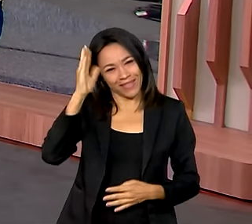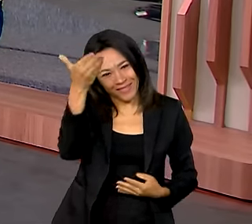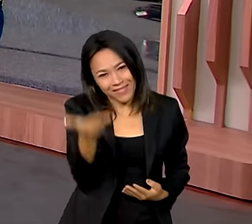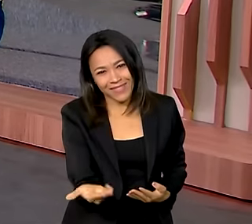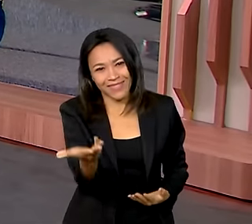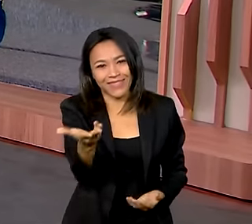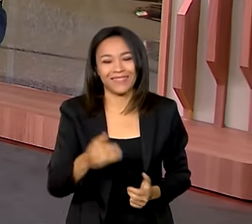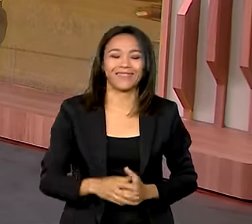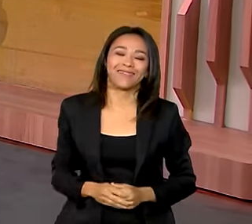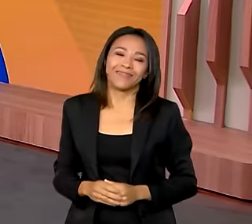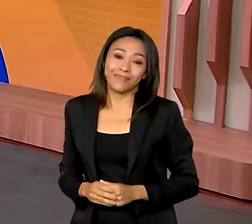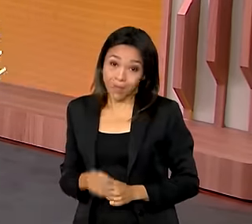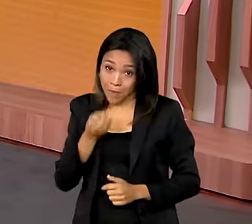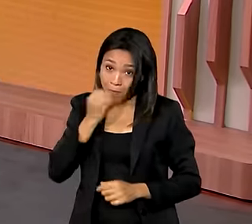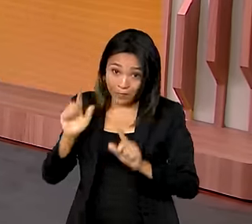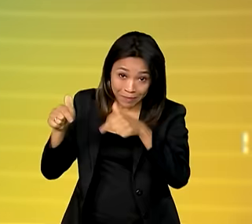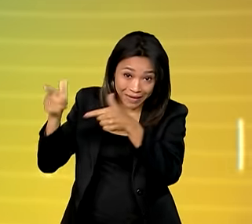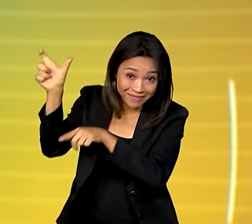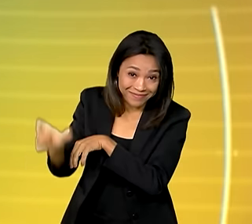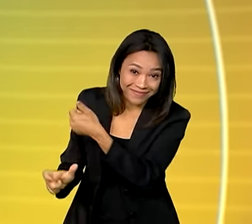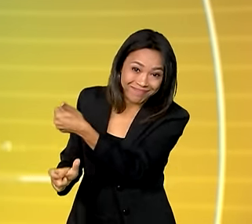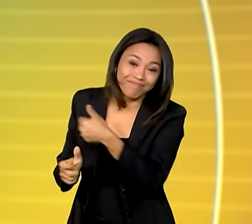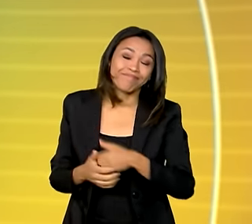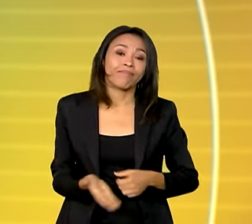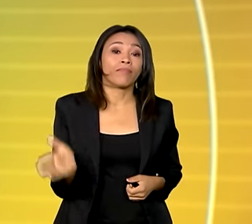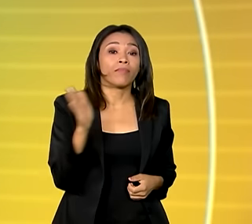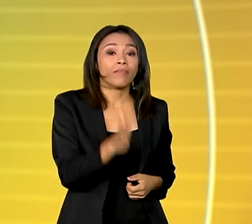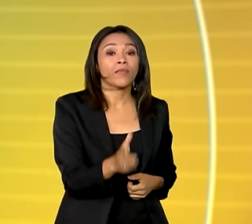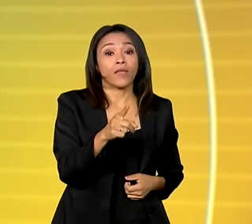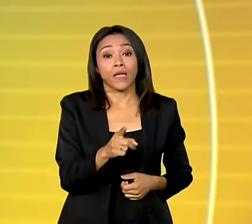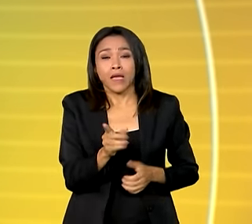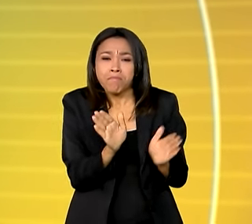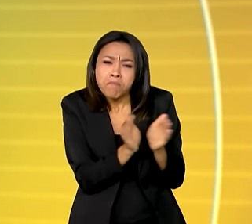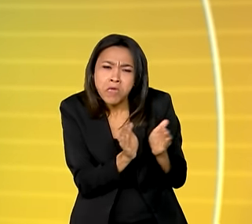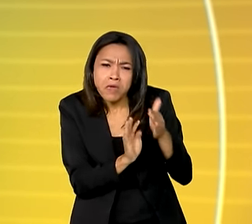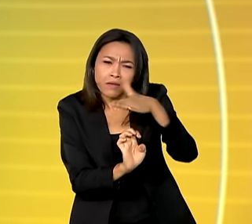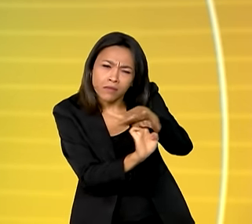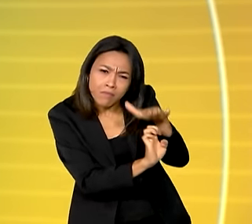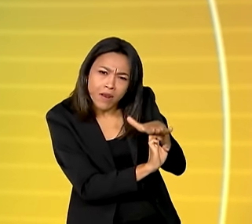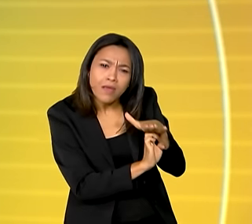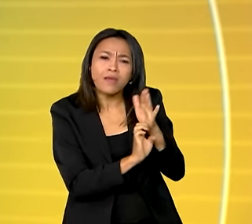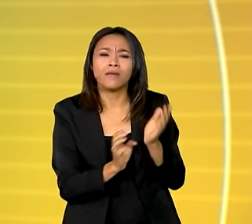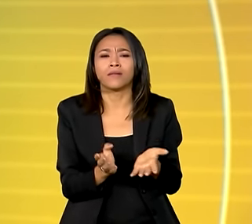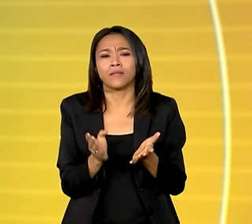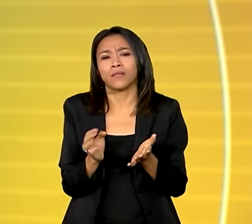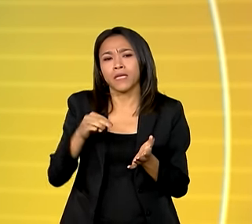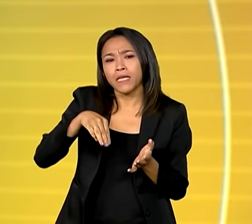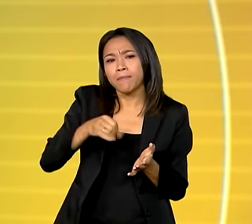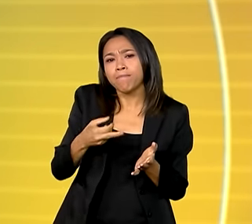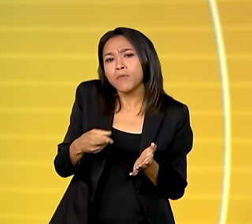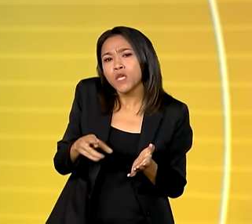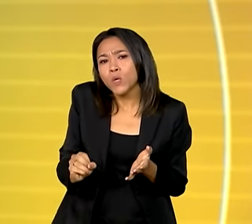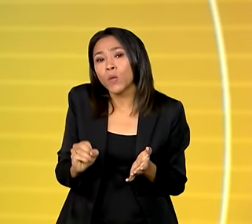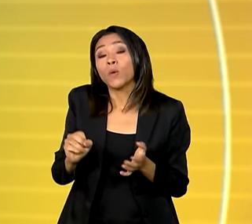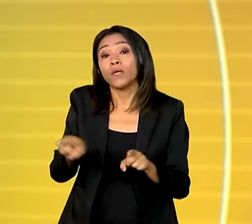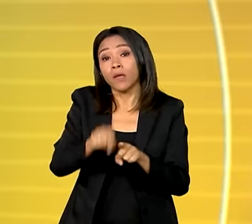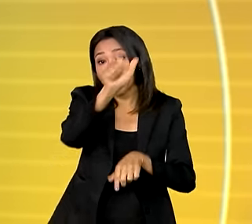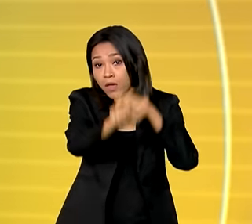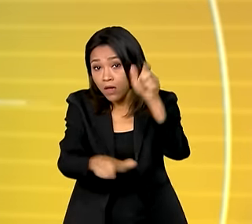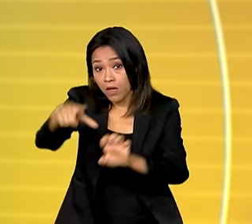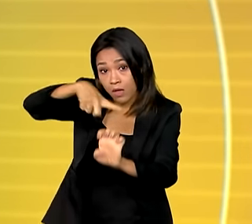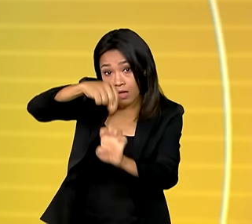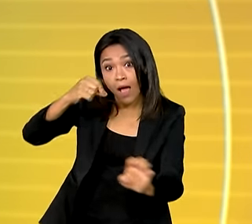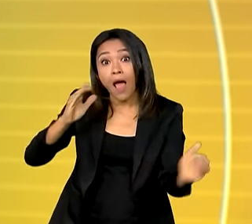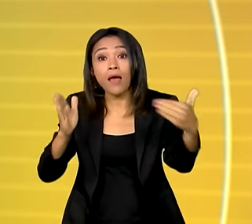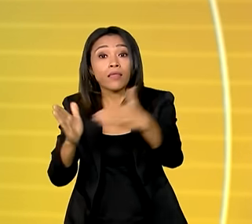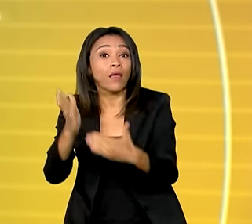você. Bom trabalho. Olha, as micro e pequenas empresas e os microempreendedores individuais têm até amanhã